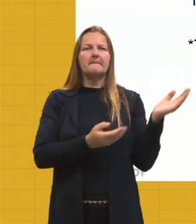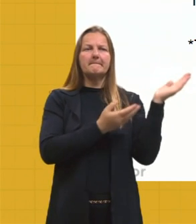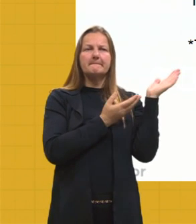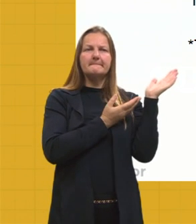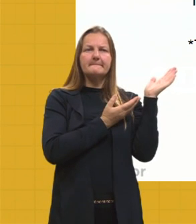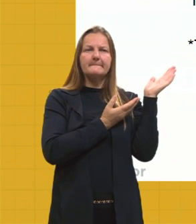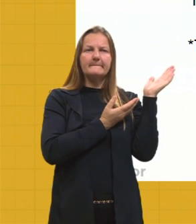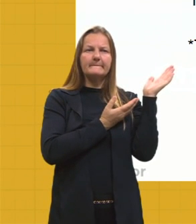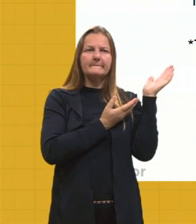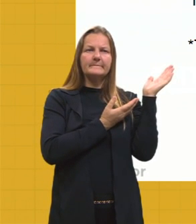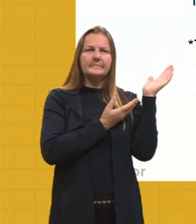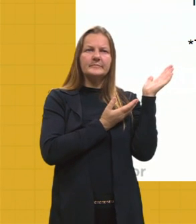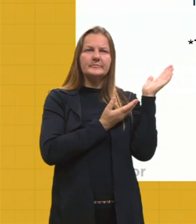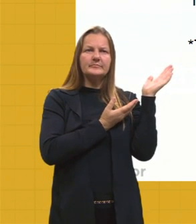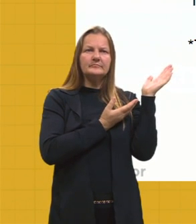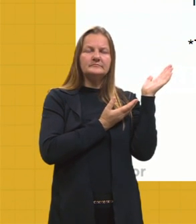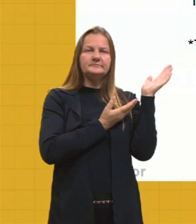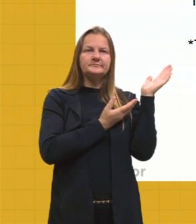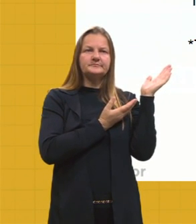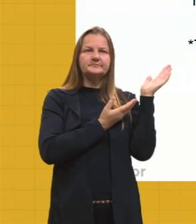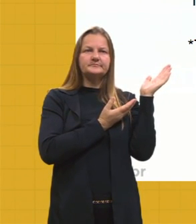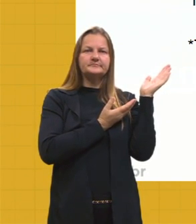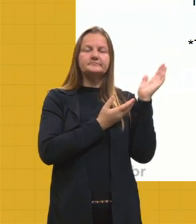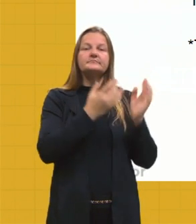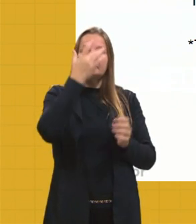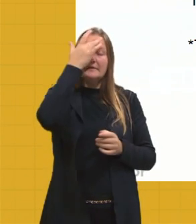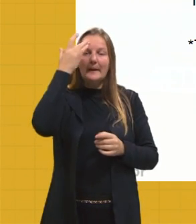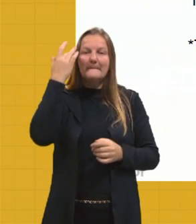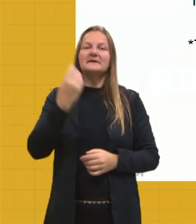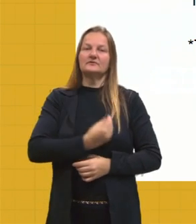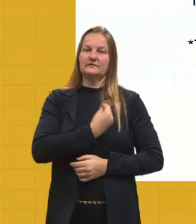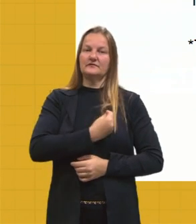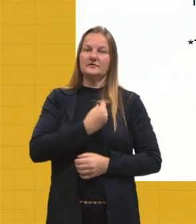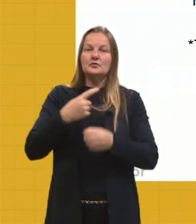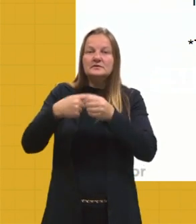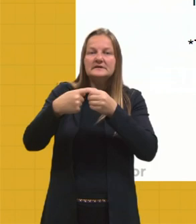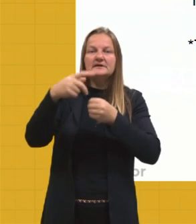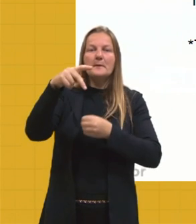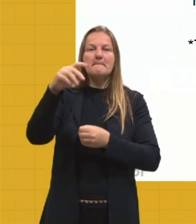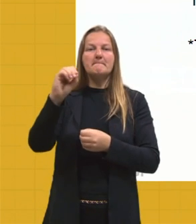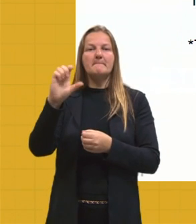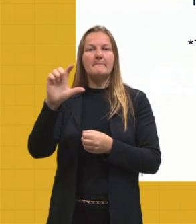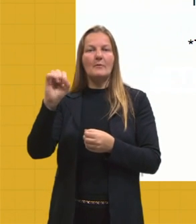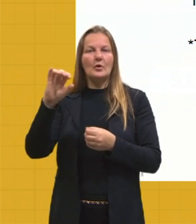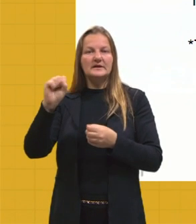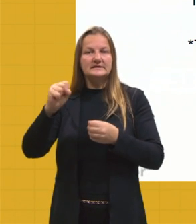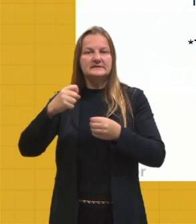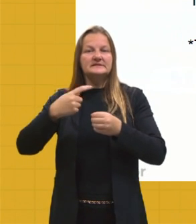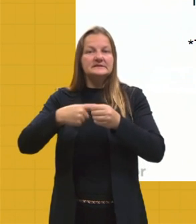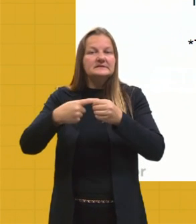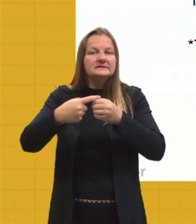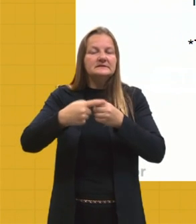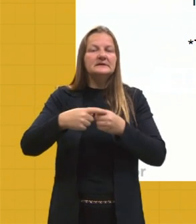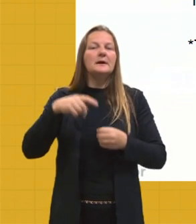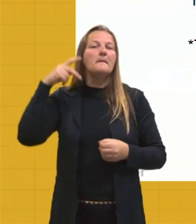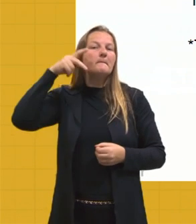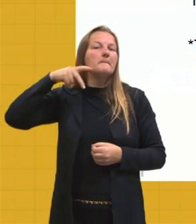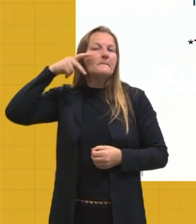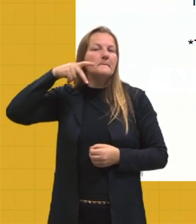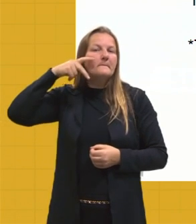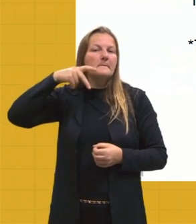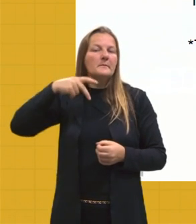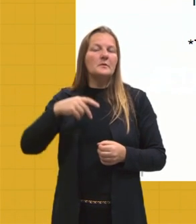o termo grego, né? E as pessoas que viviam na polis eram os políticos, certo? Para nós